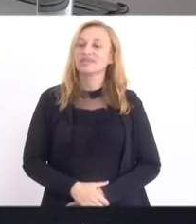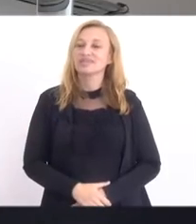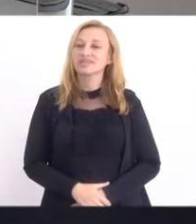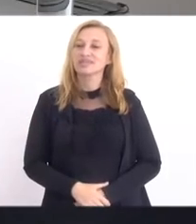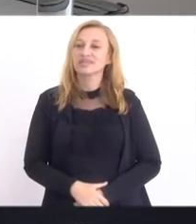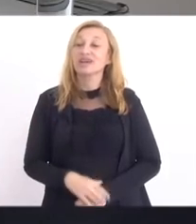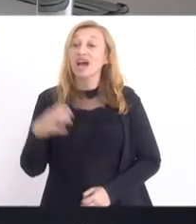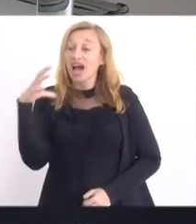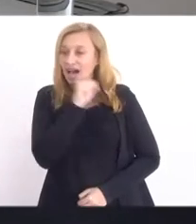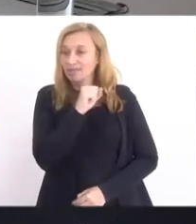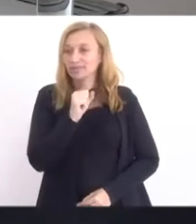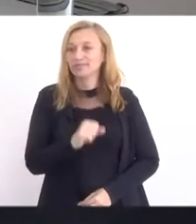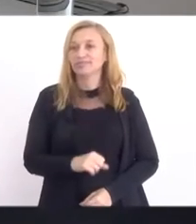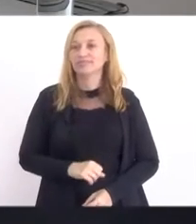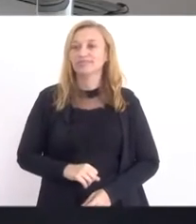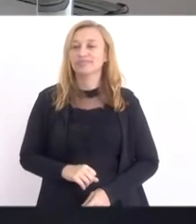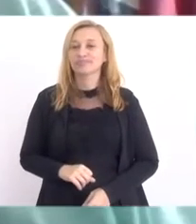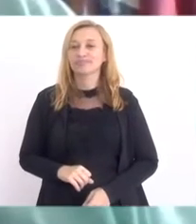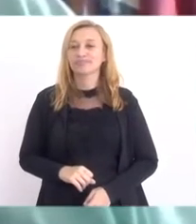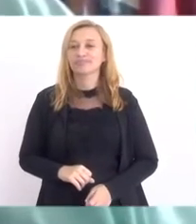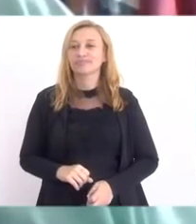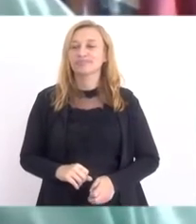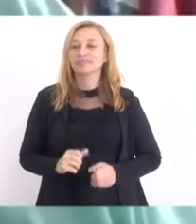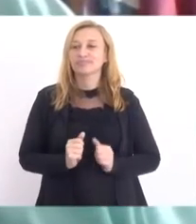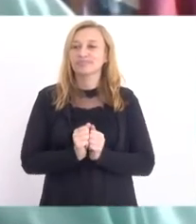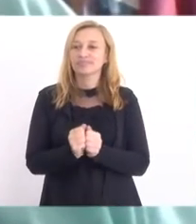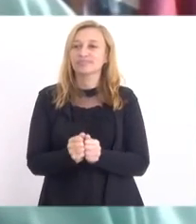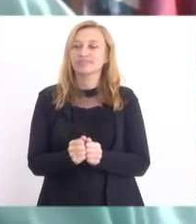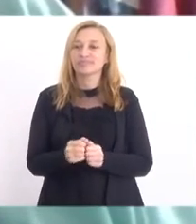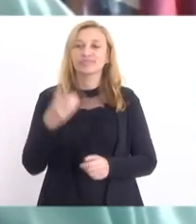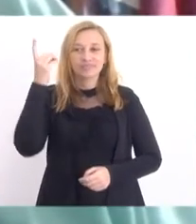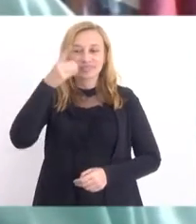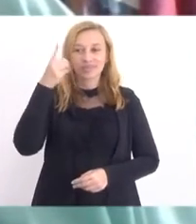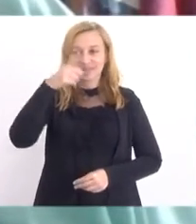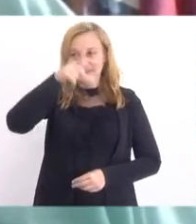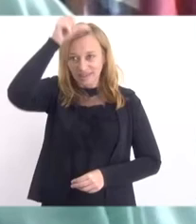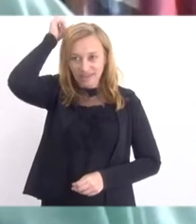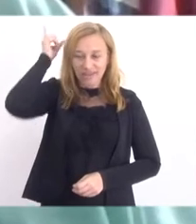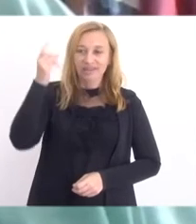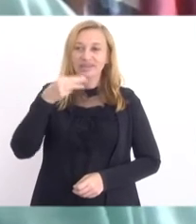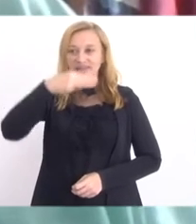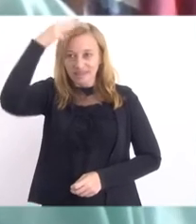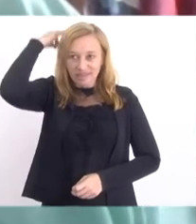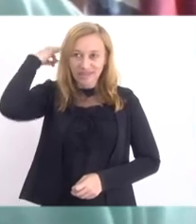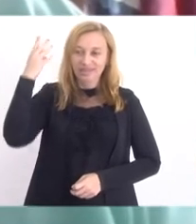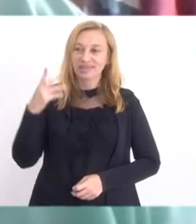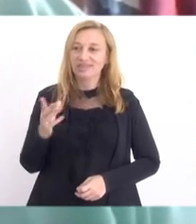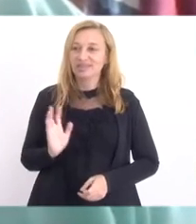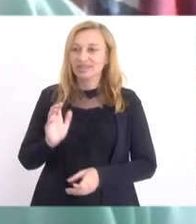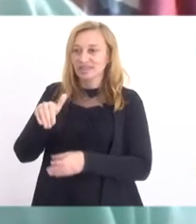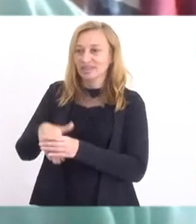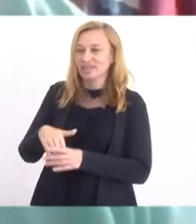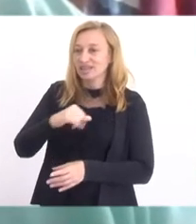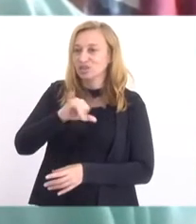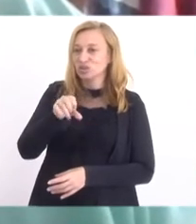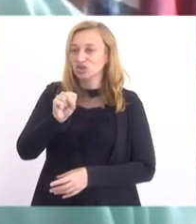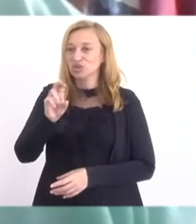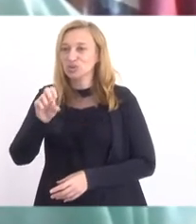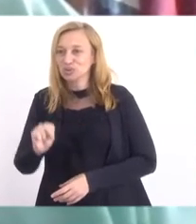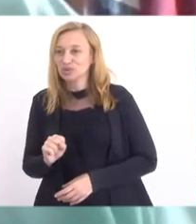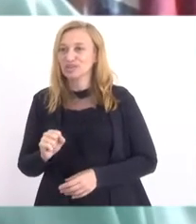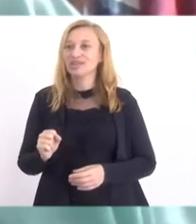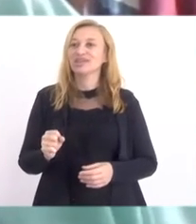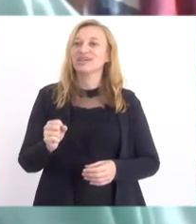rapidinho. Na linha do Luiz Paulo, eu só quero dizer que o Márcio Pacheco disse para mim que ia votar no Jesus para o presidente do